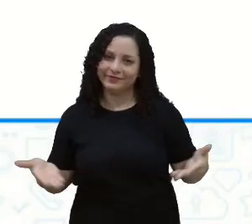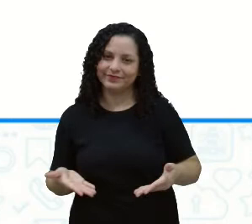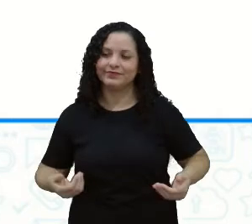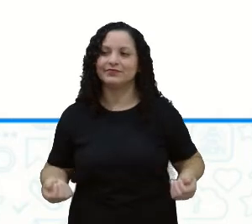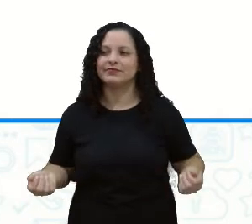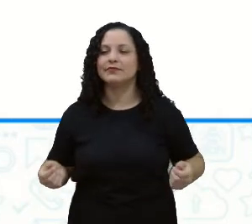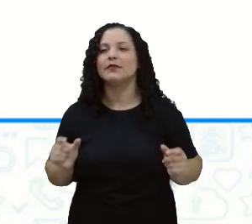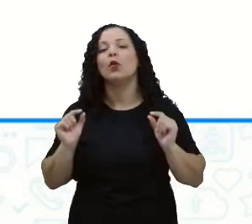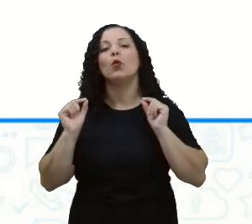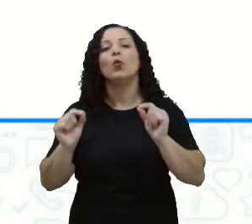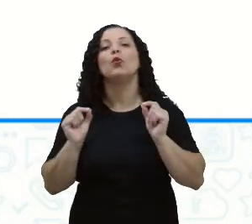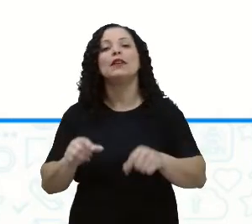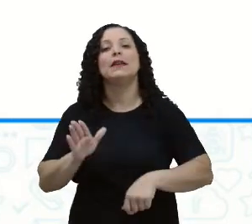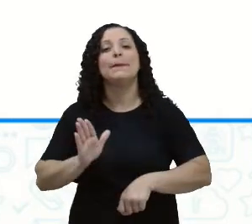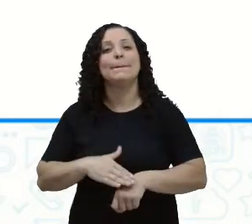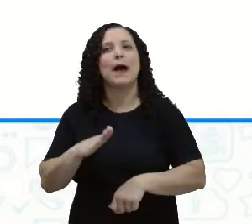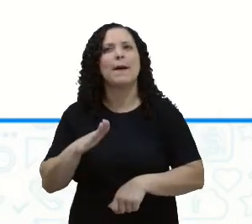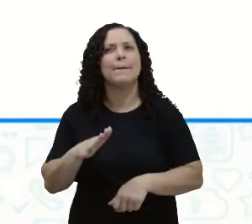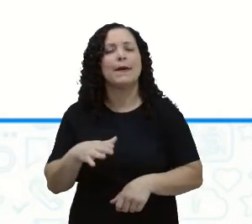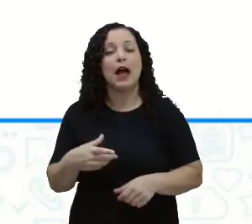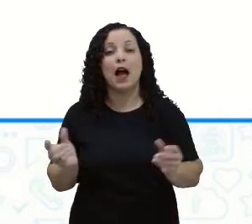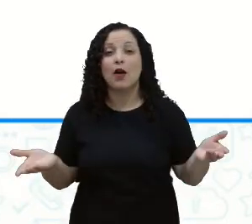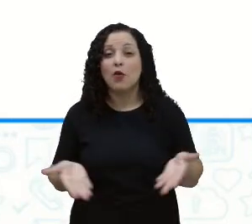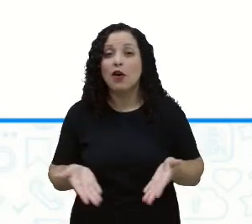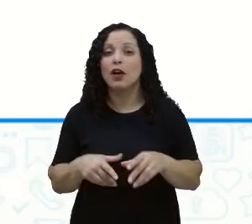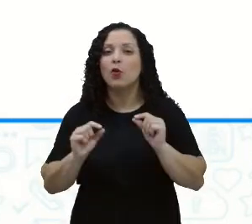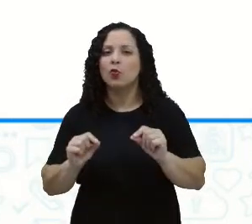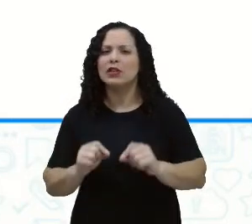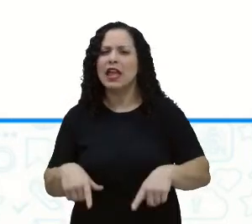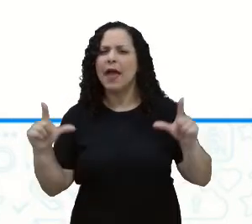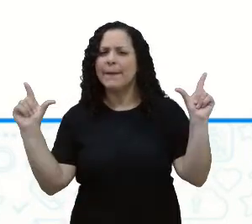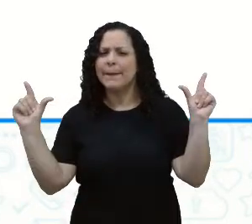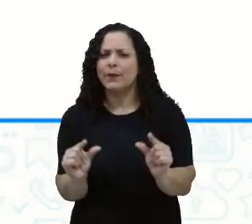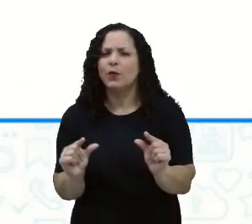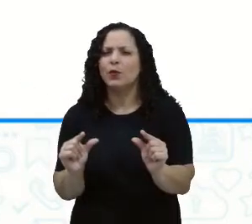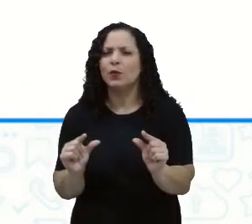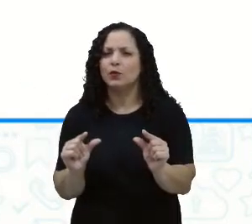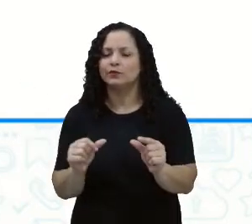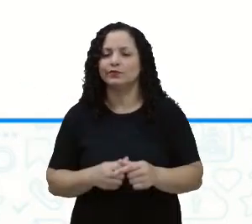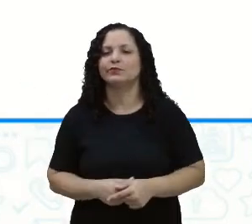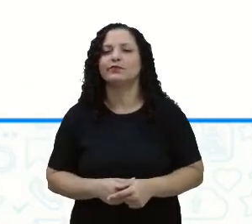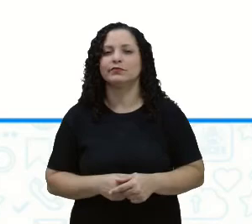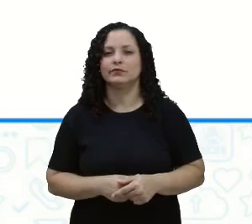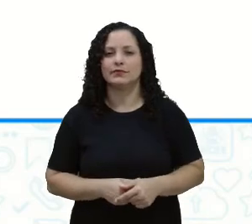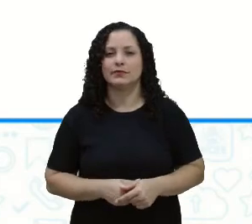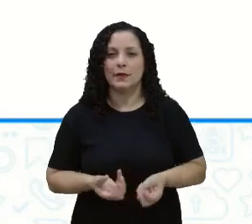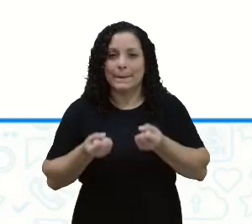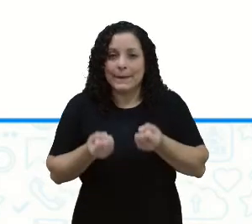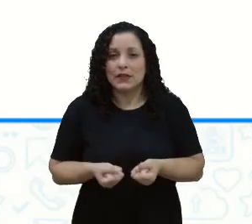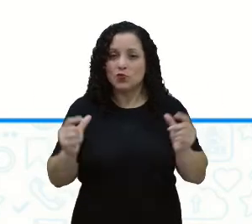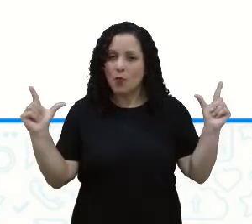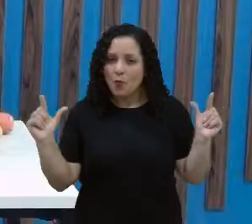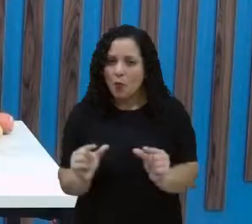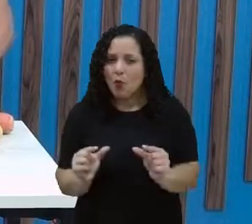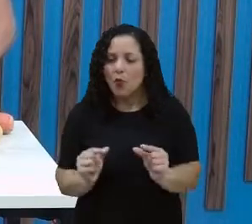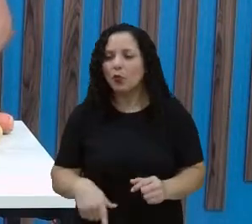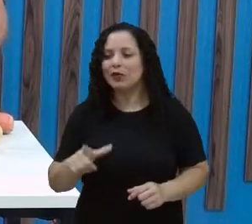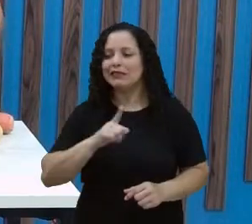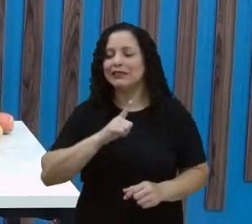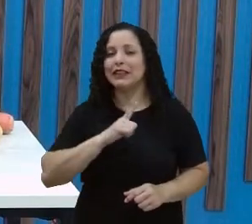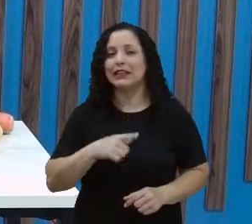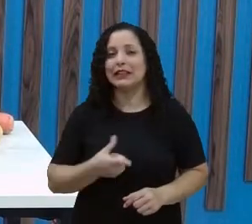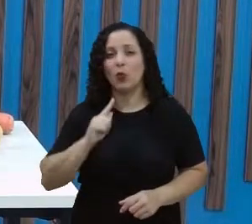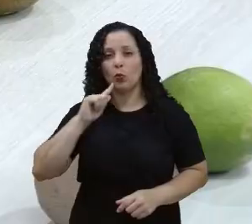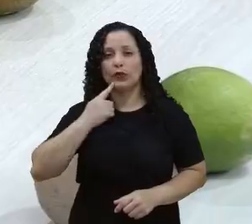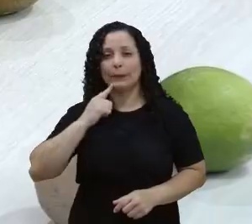Agora, o que pesa menos? O que será que pesa menos? Aí, aqui eu tenho um limão e tenho um saputi, que talvez seja